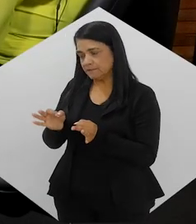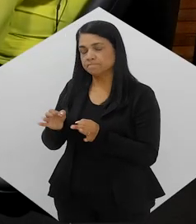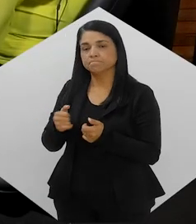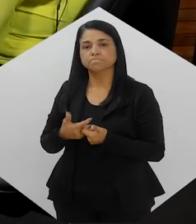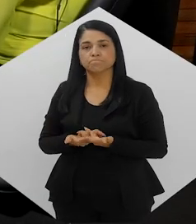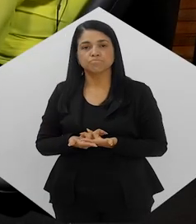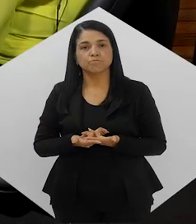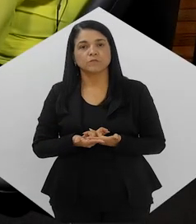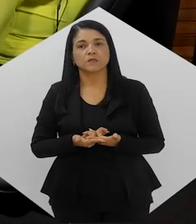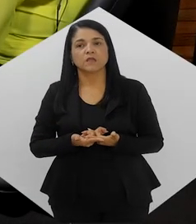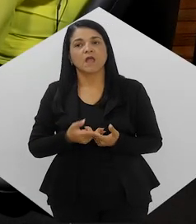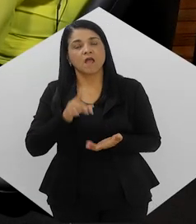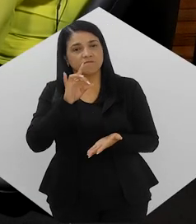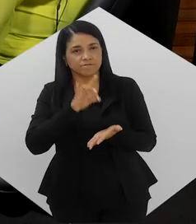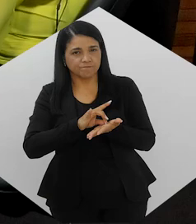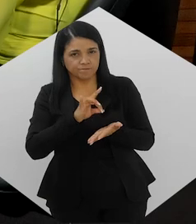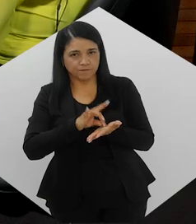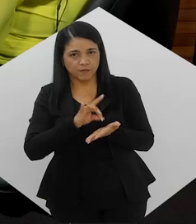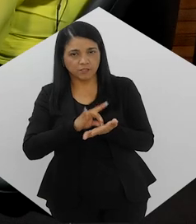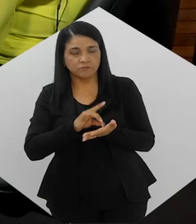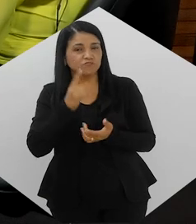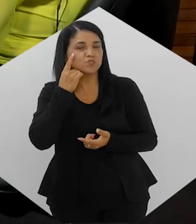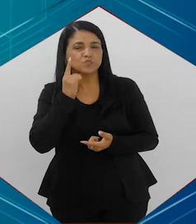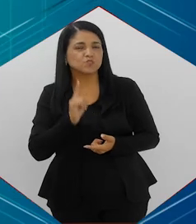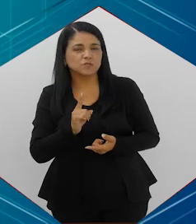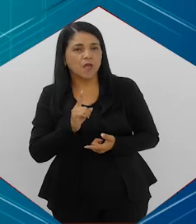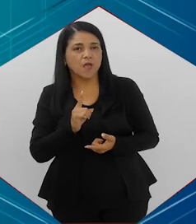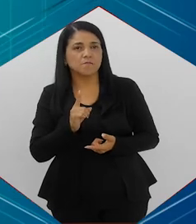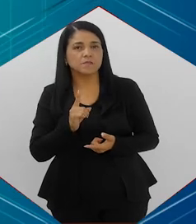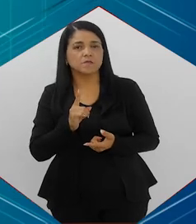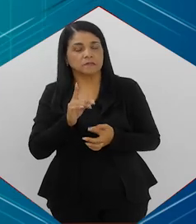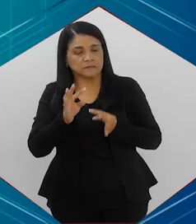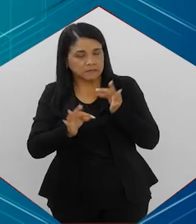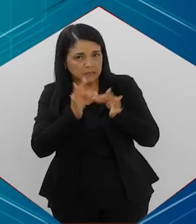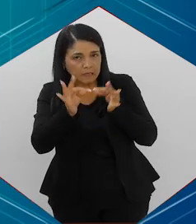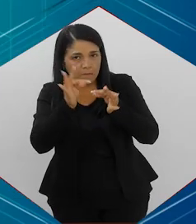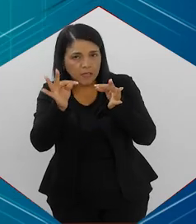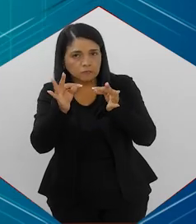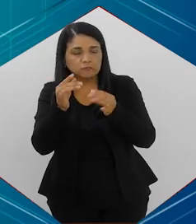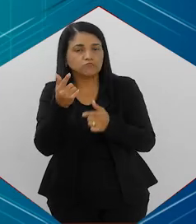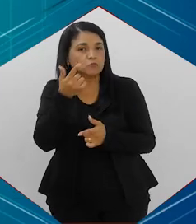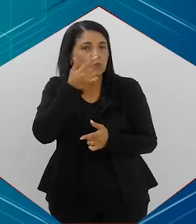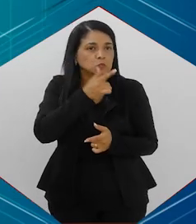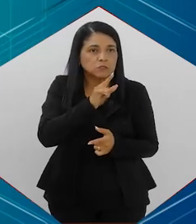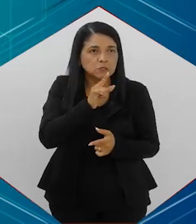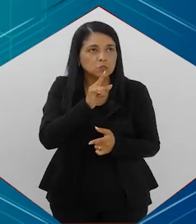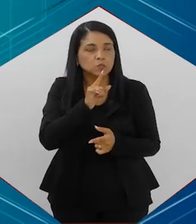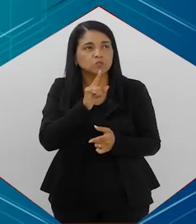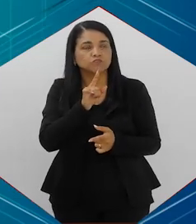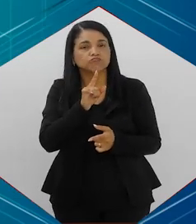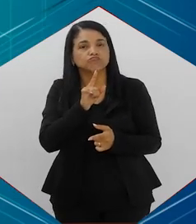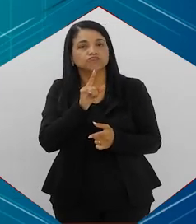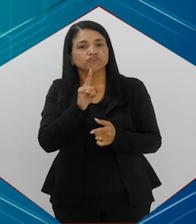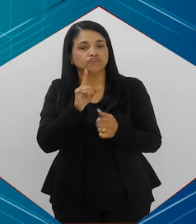certeza. Na verdade, a gente não sabe quando a gente faz o tratamento se a gente conseguiu